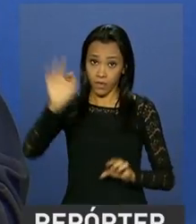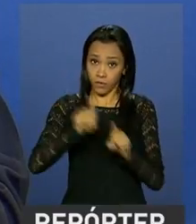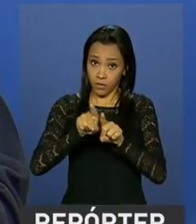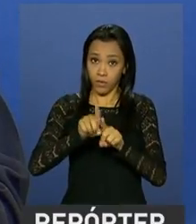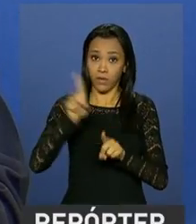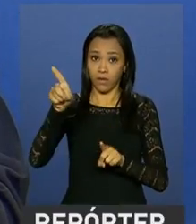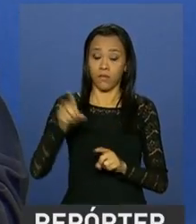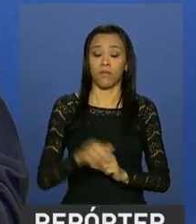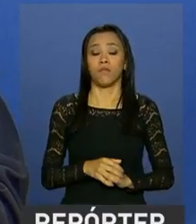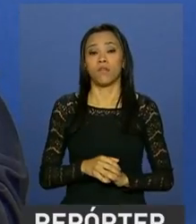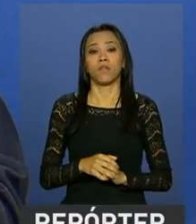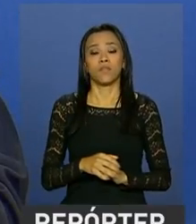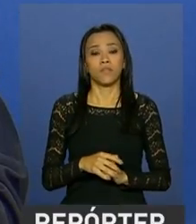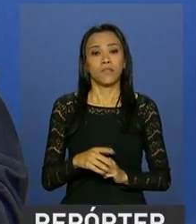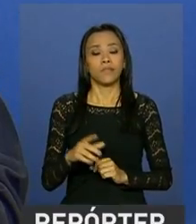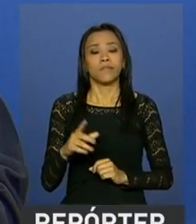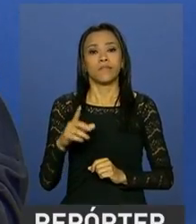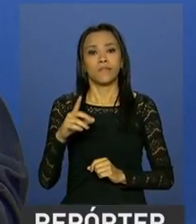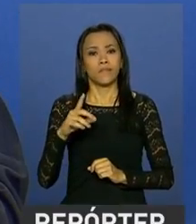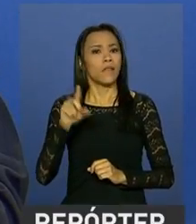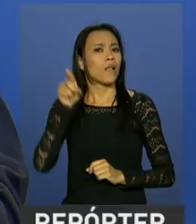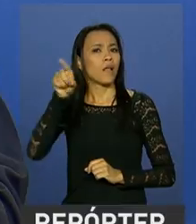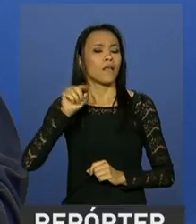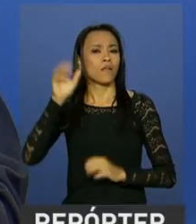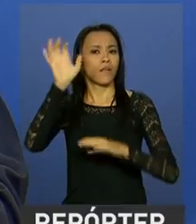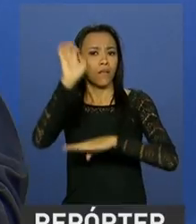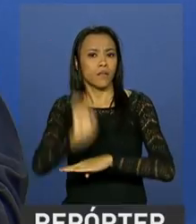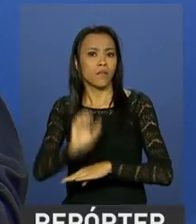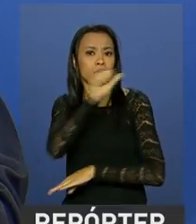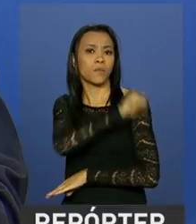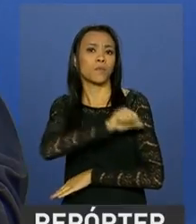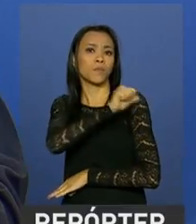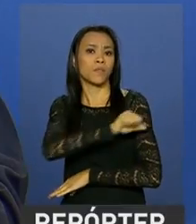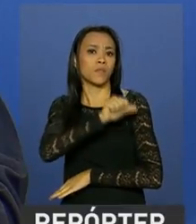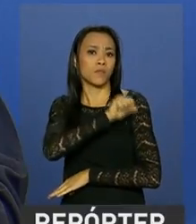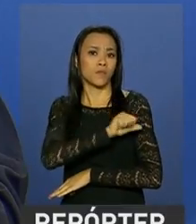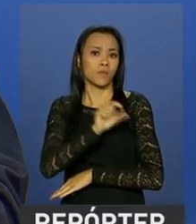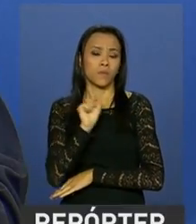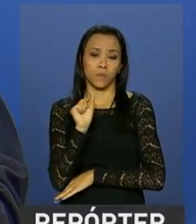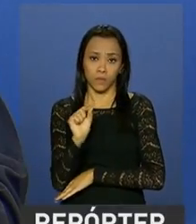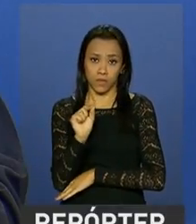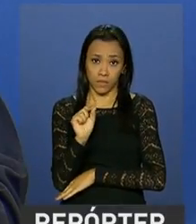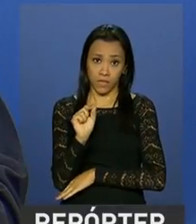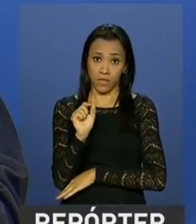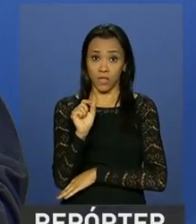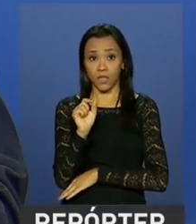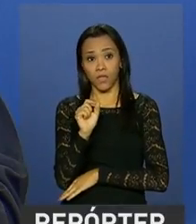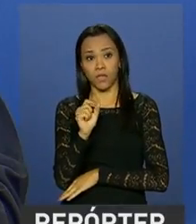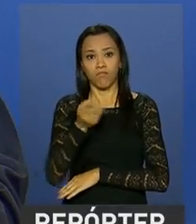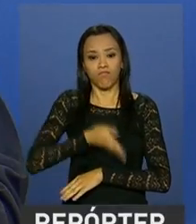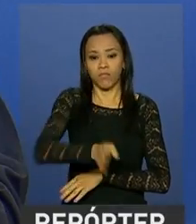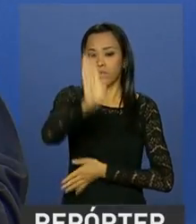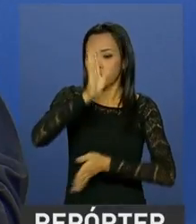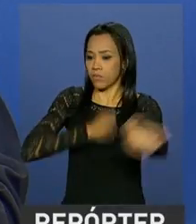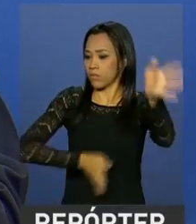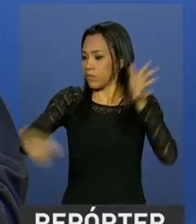Há uma identificação por parte do Rio de Janeiro de que, entre outras rodovias,